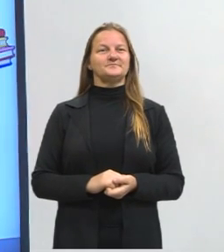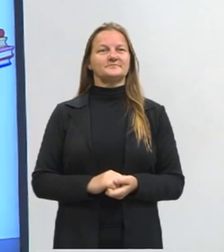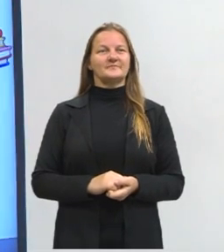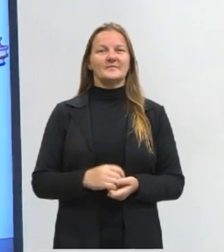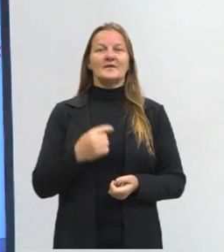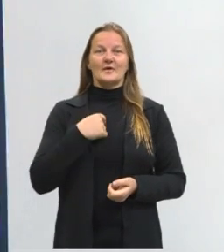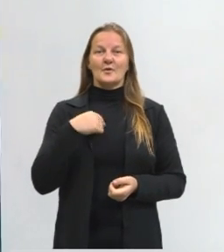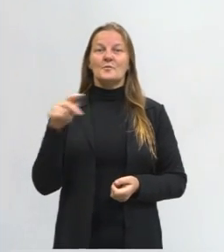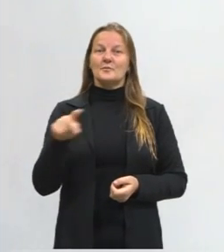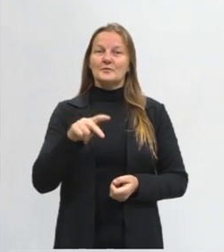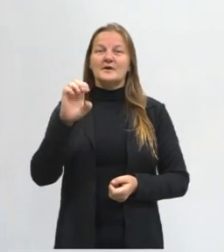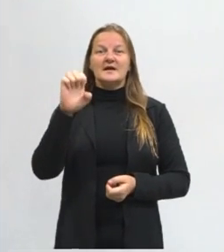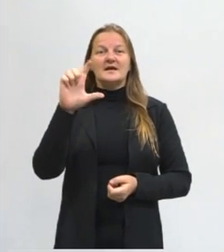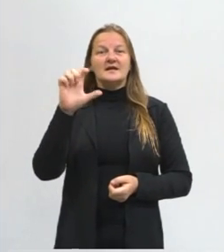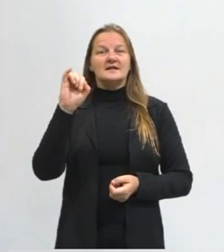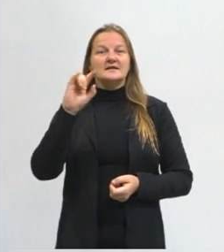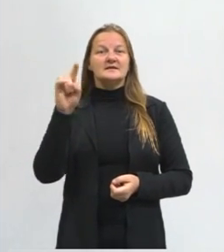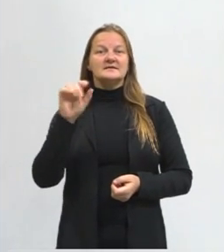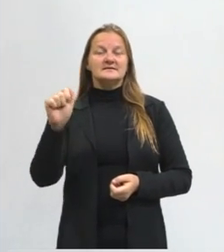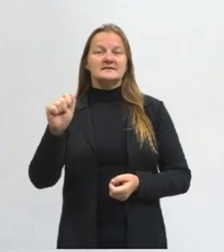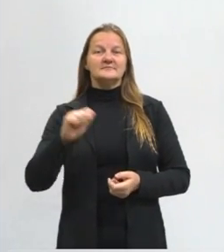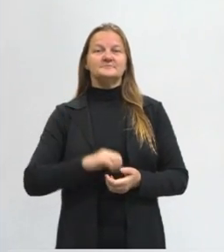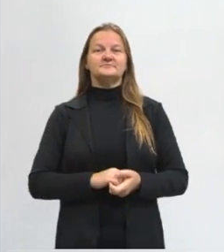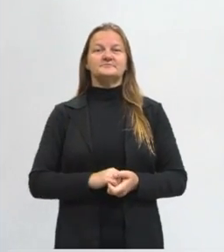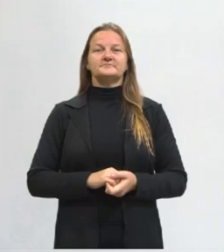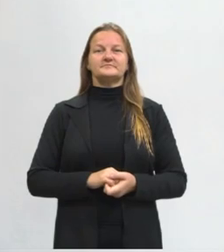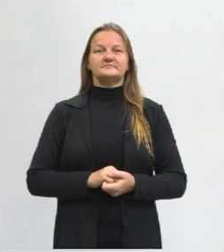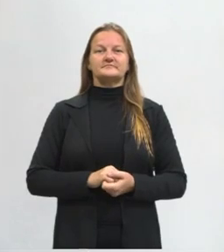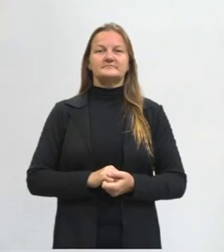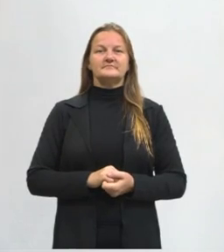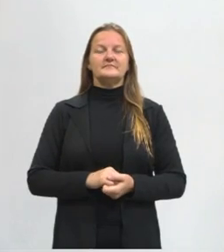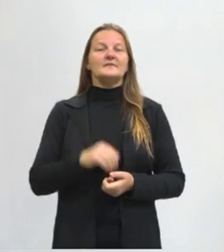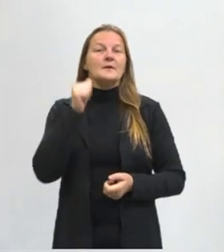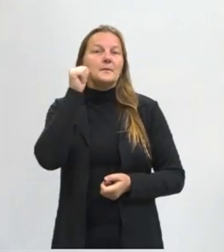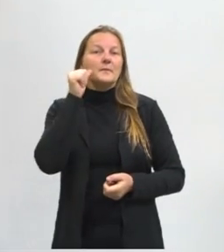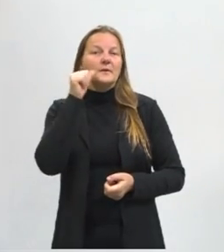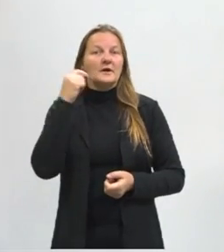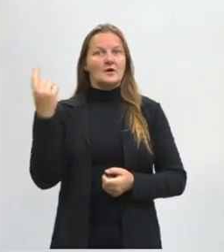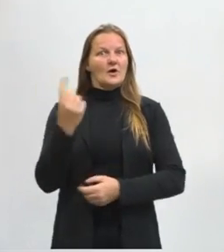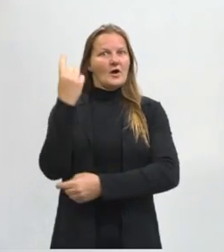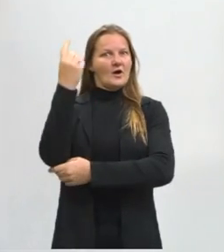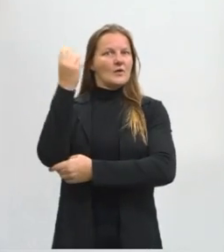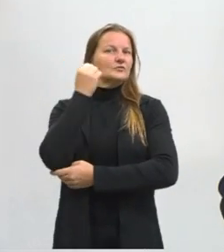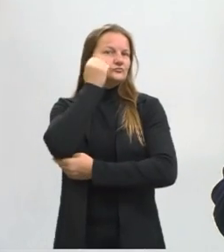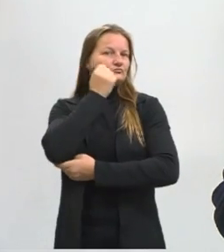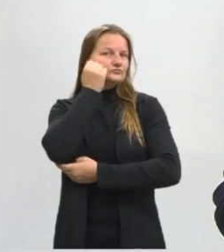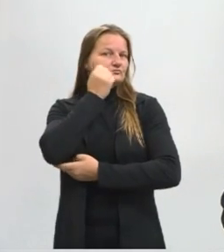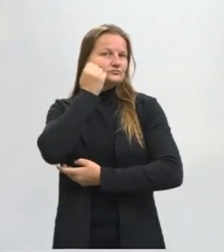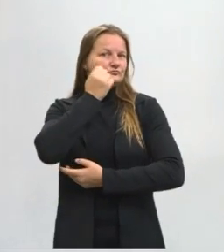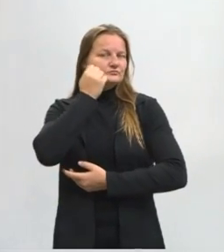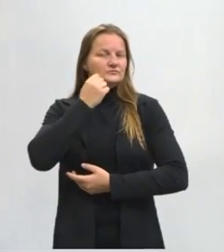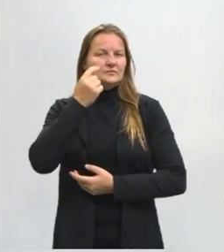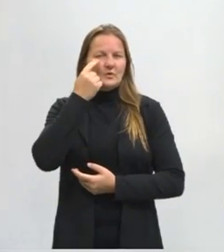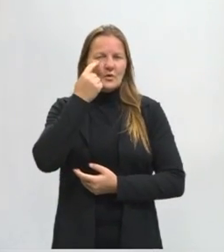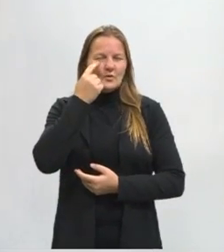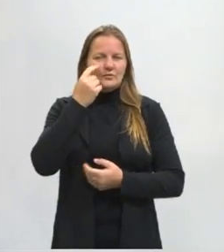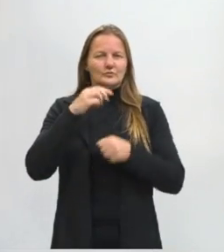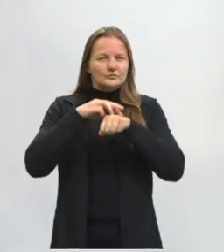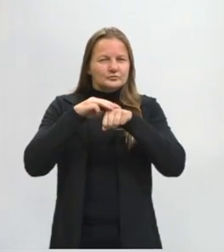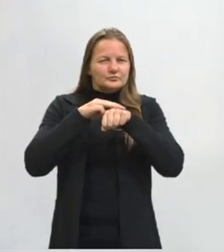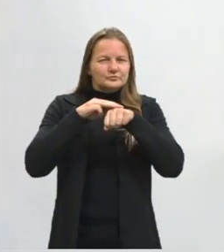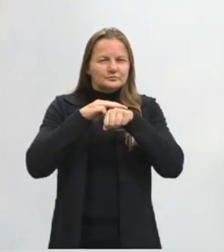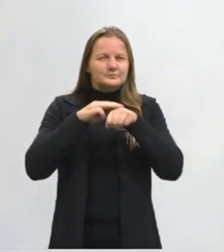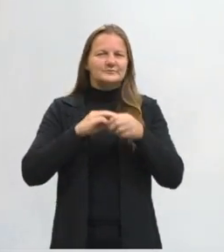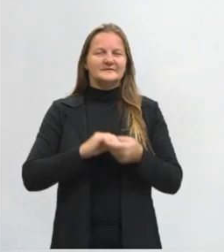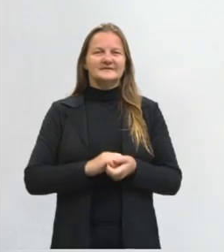Sou sua professora Elisada Funtoura Toledo, sou uma mulher alta, negra, olhos castanhos.